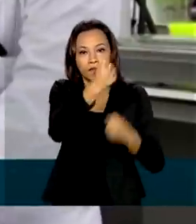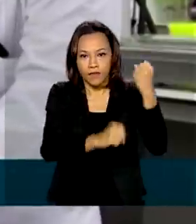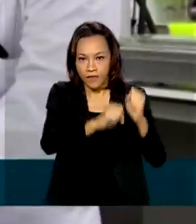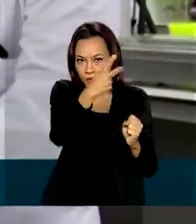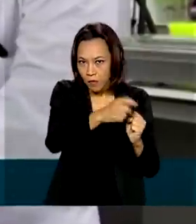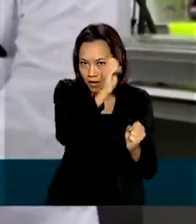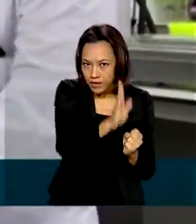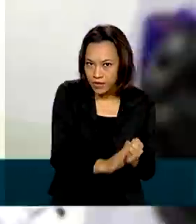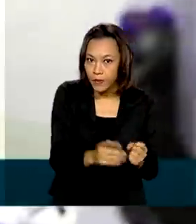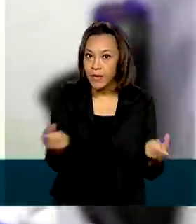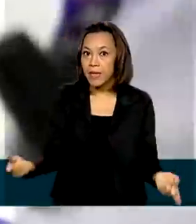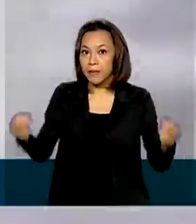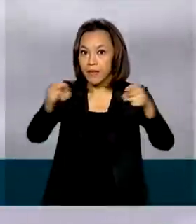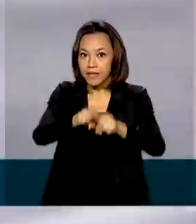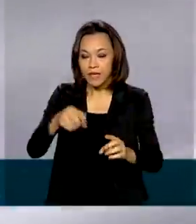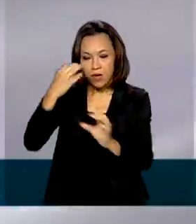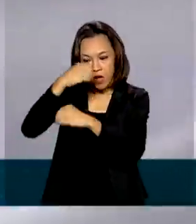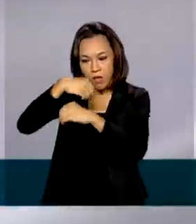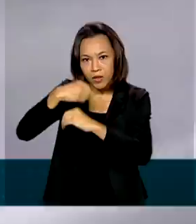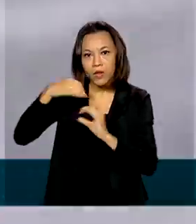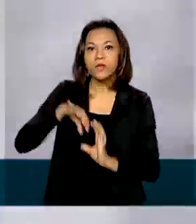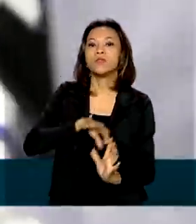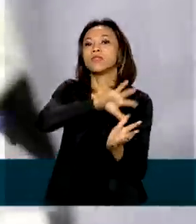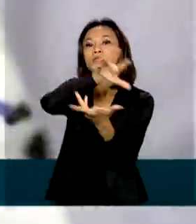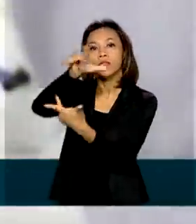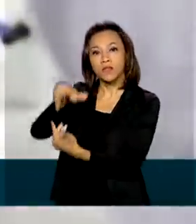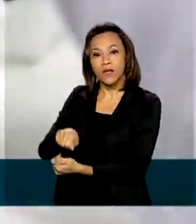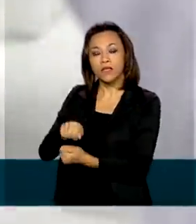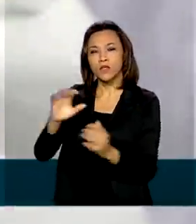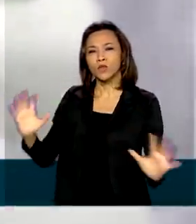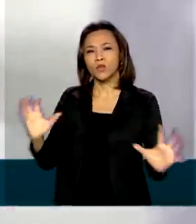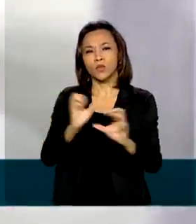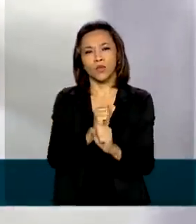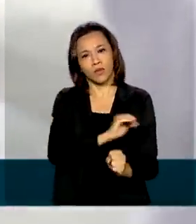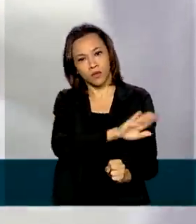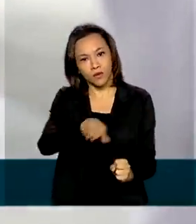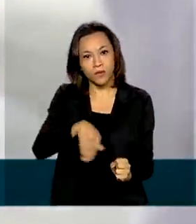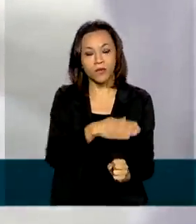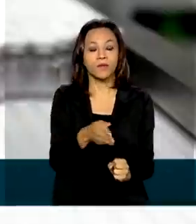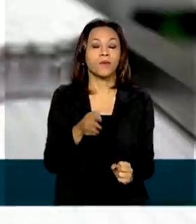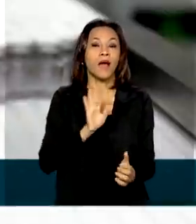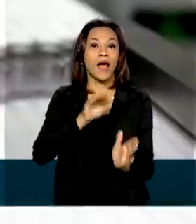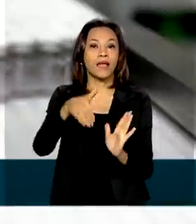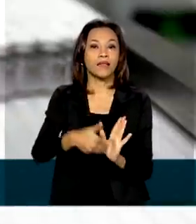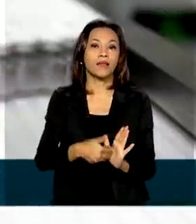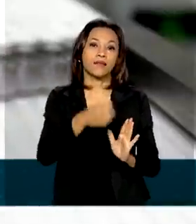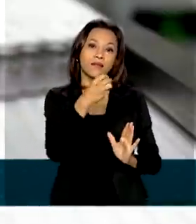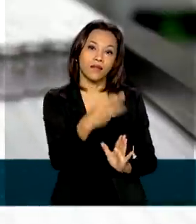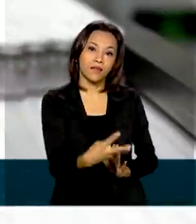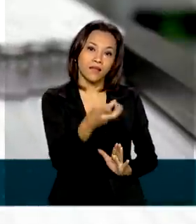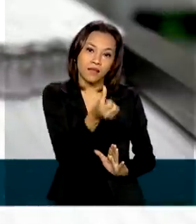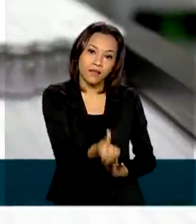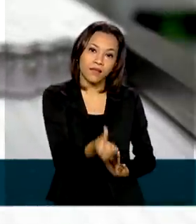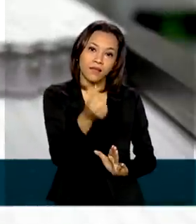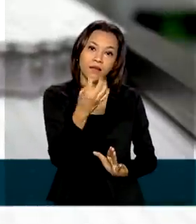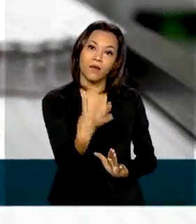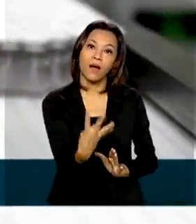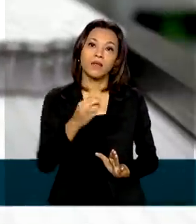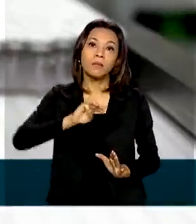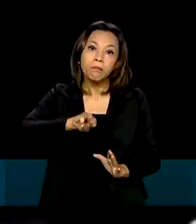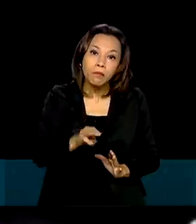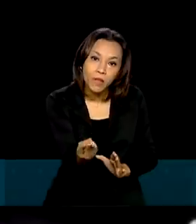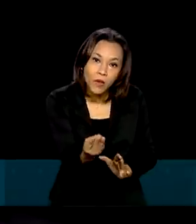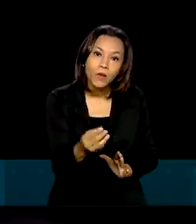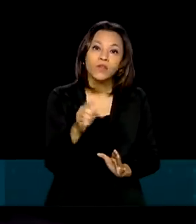parceria com laboratórios internacionais. Ao todo, estão previstas até 354 milhões de